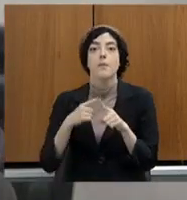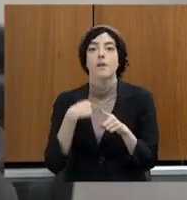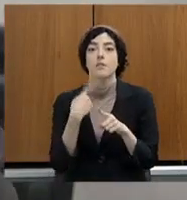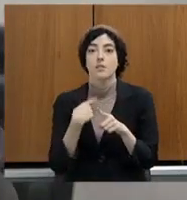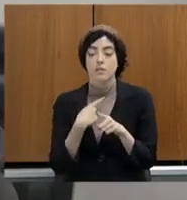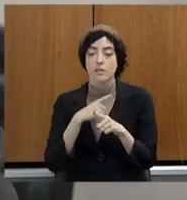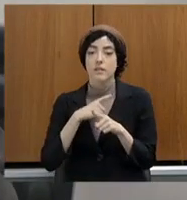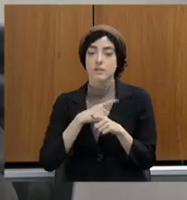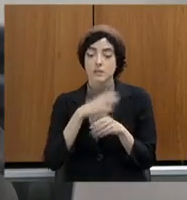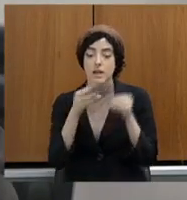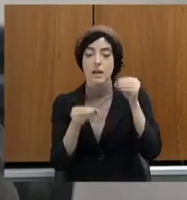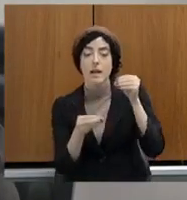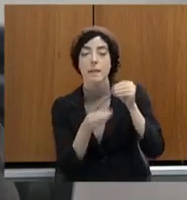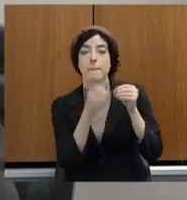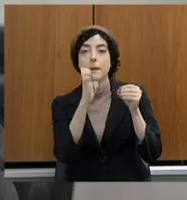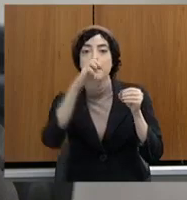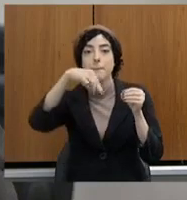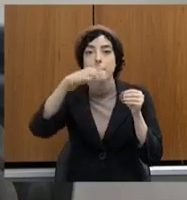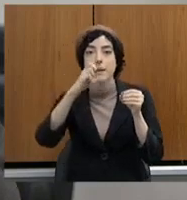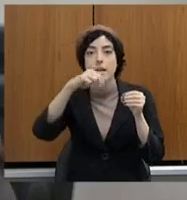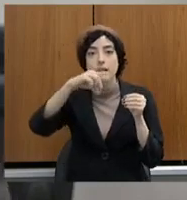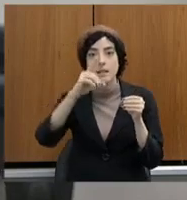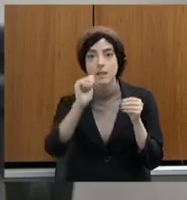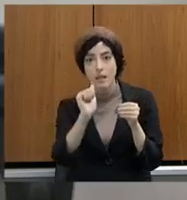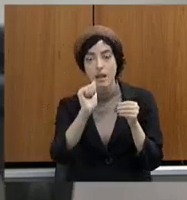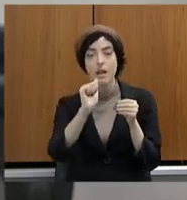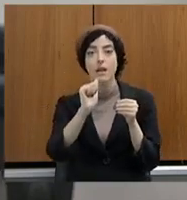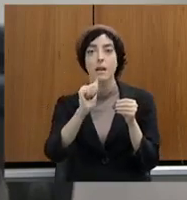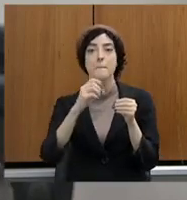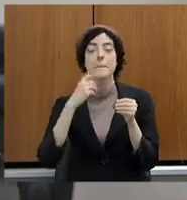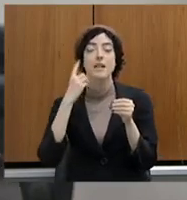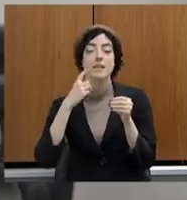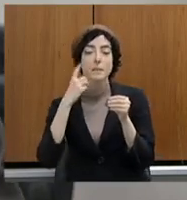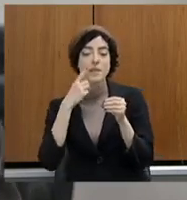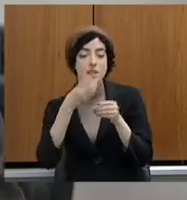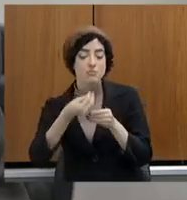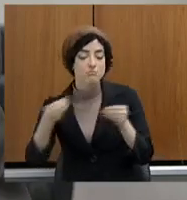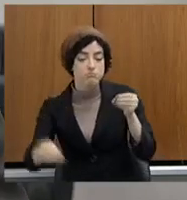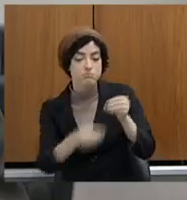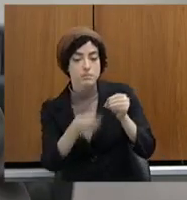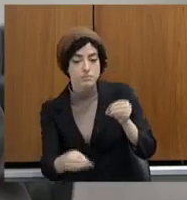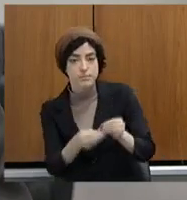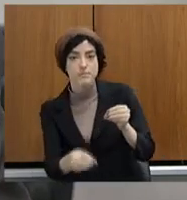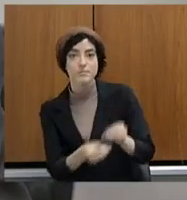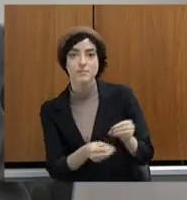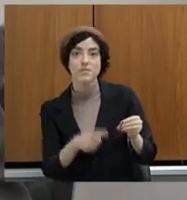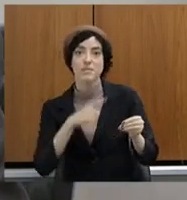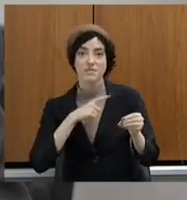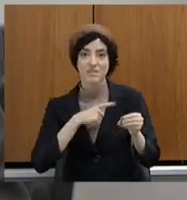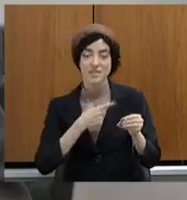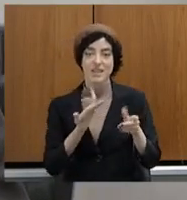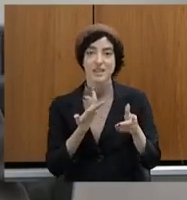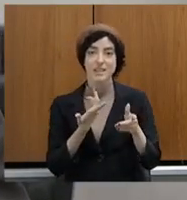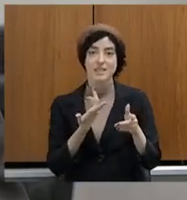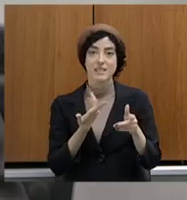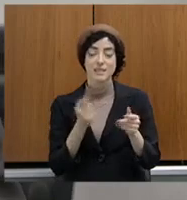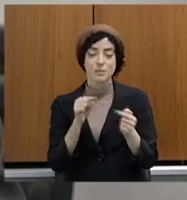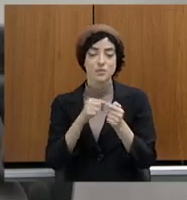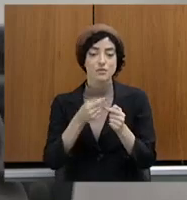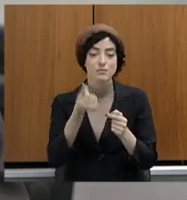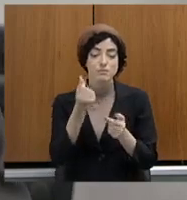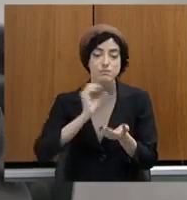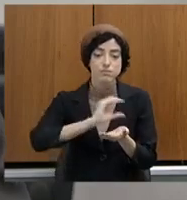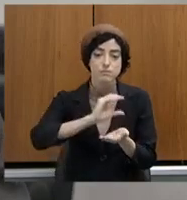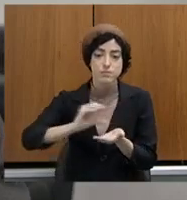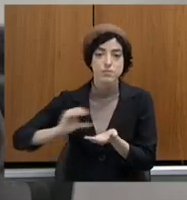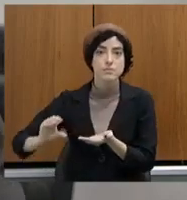à Diretoria de Logística, Patrimônio e Material da Polícia Civil. Quando o fala que a logística dos materiais vão chegar,